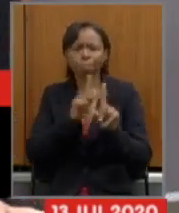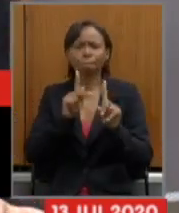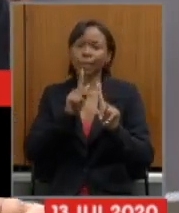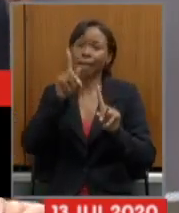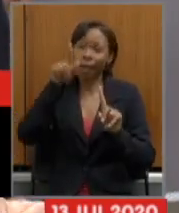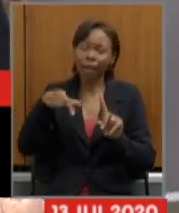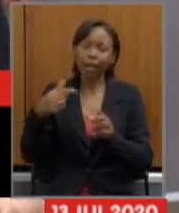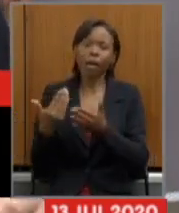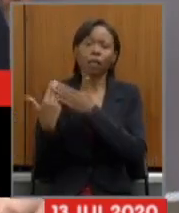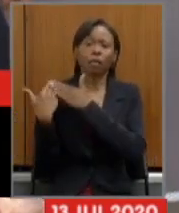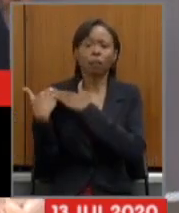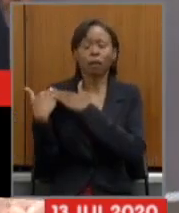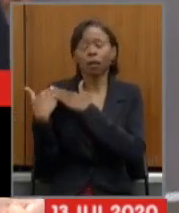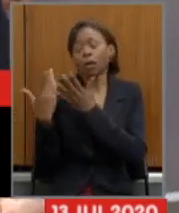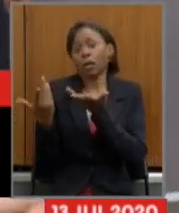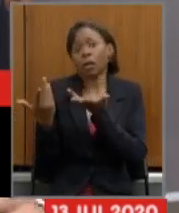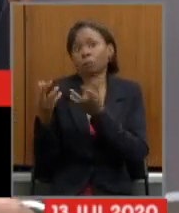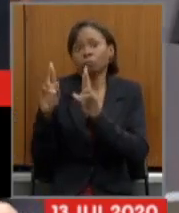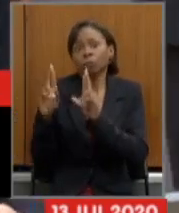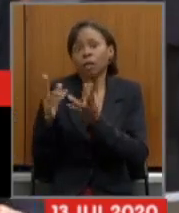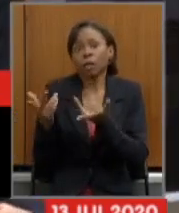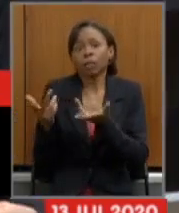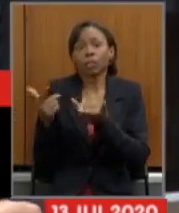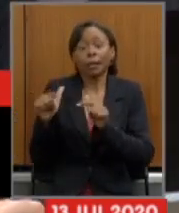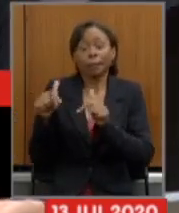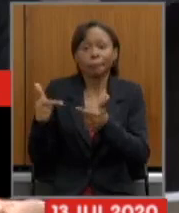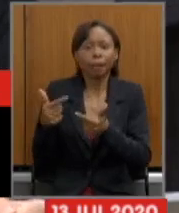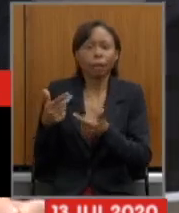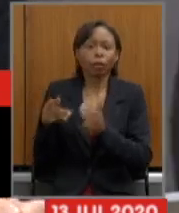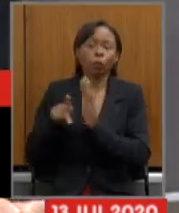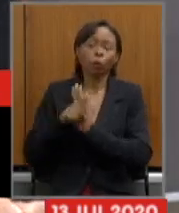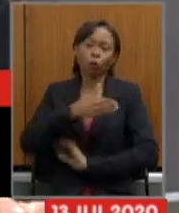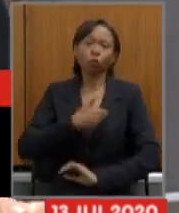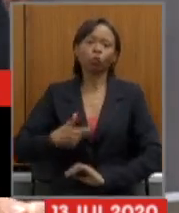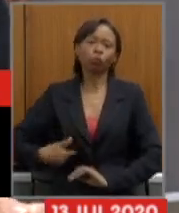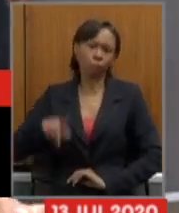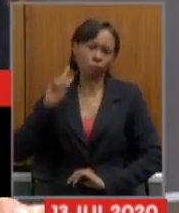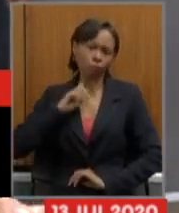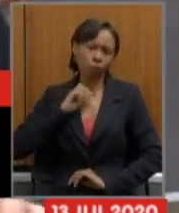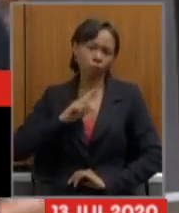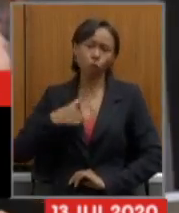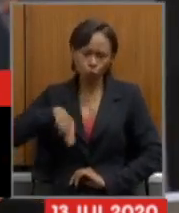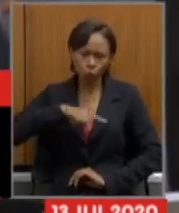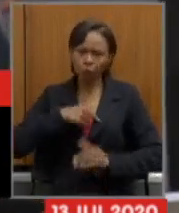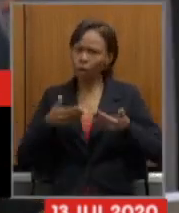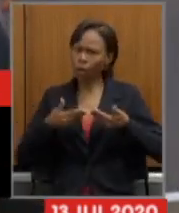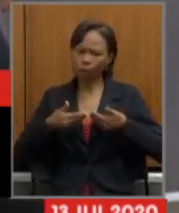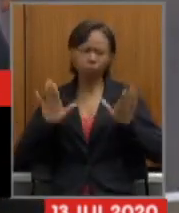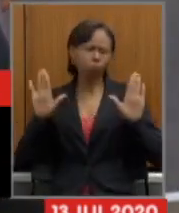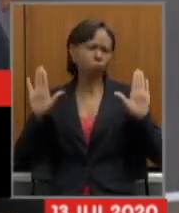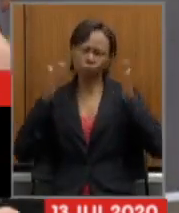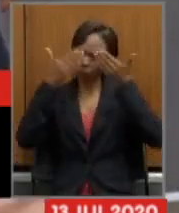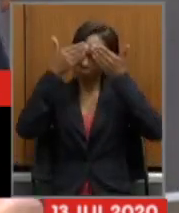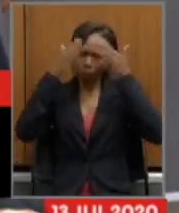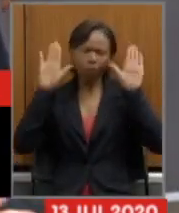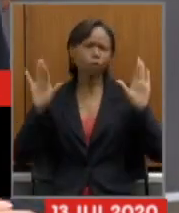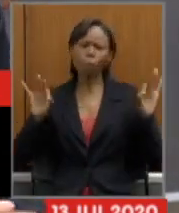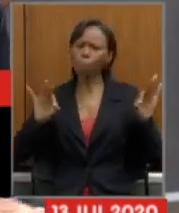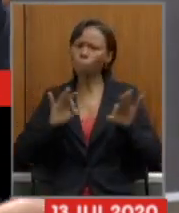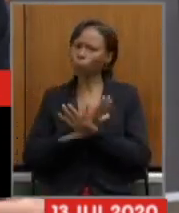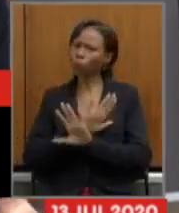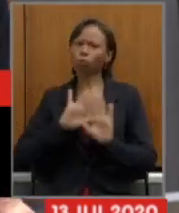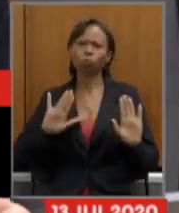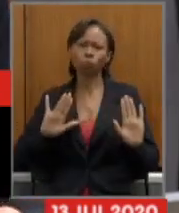Minas Gerais. Estamos abertos para discutir, estamos prontos para agregar e qualificar e fazer, mais uma vez,